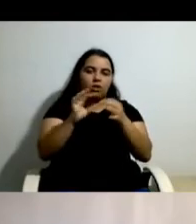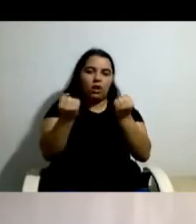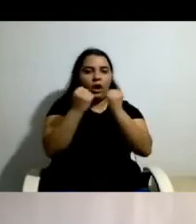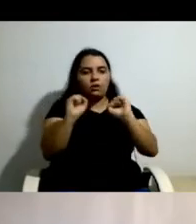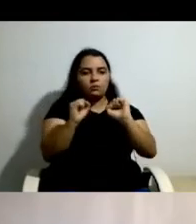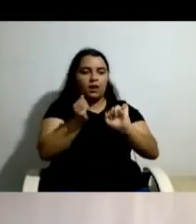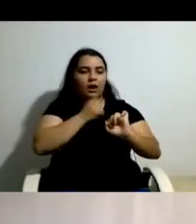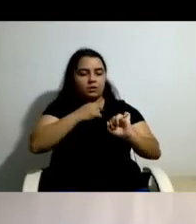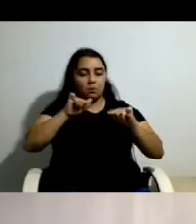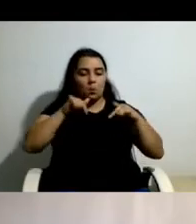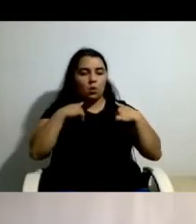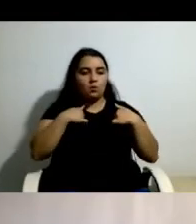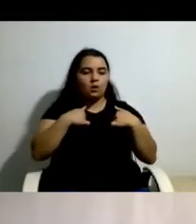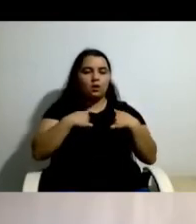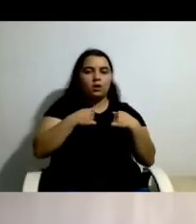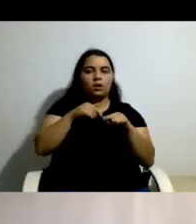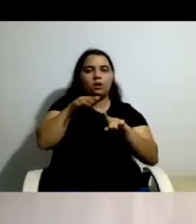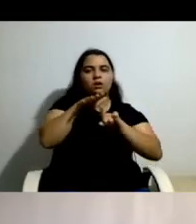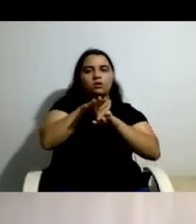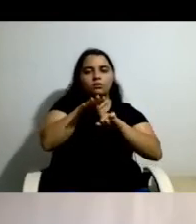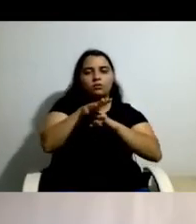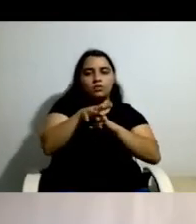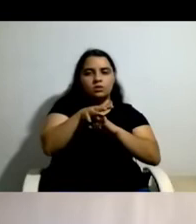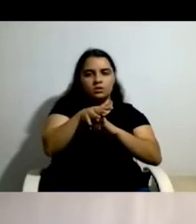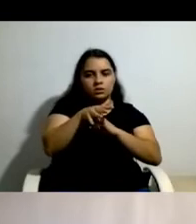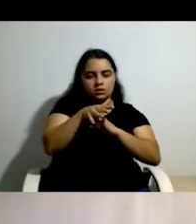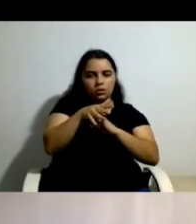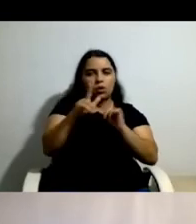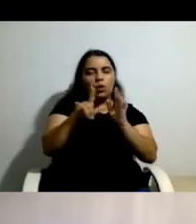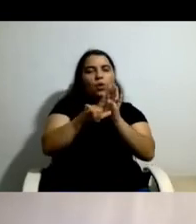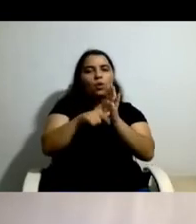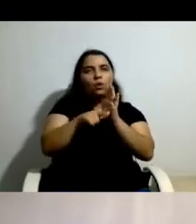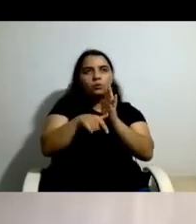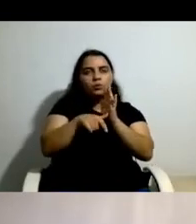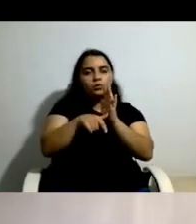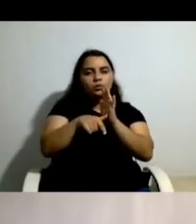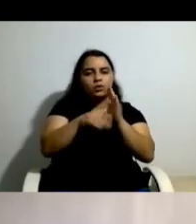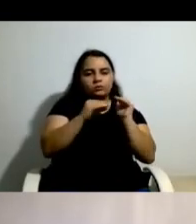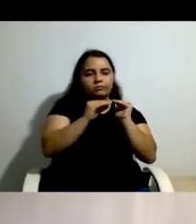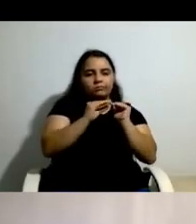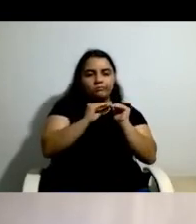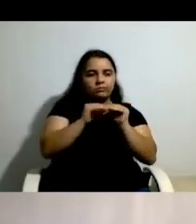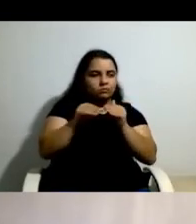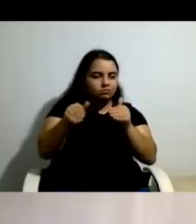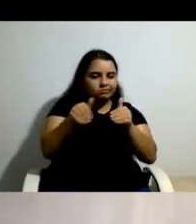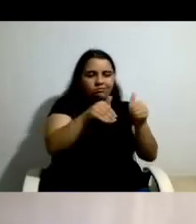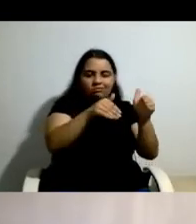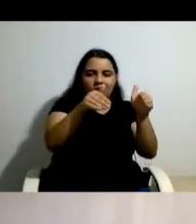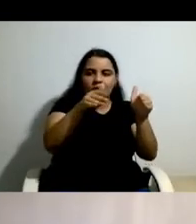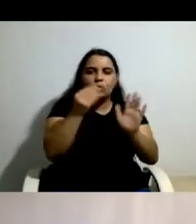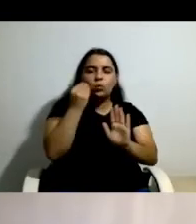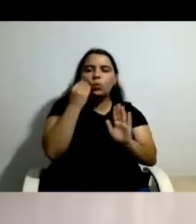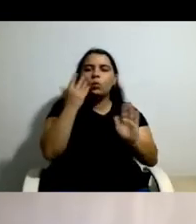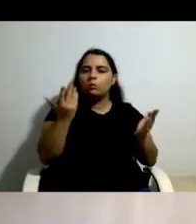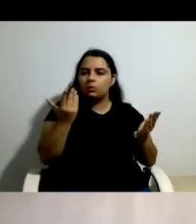na forma como o projeto foi conduzido, na forma como ele decorreu, e